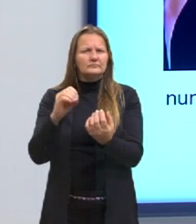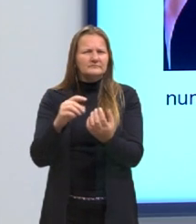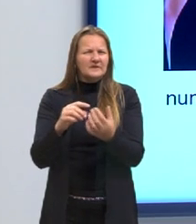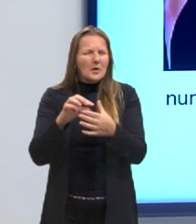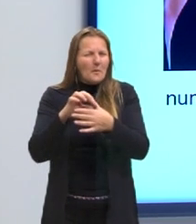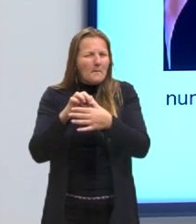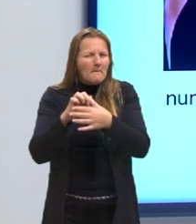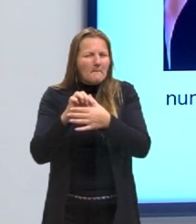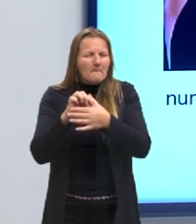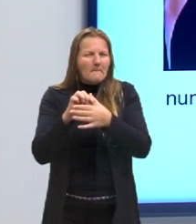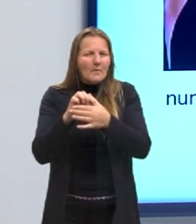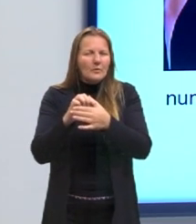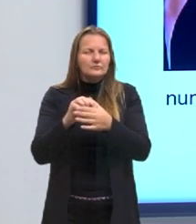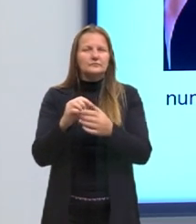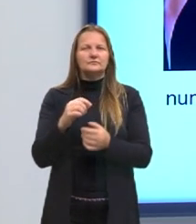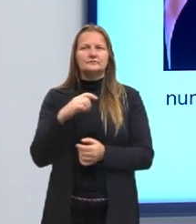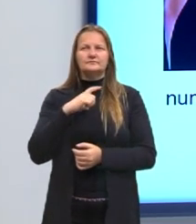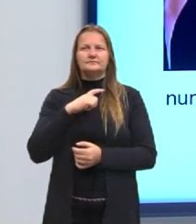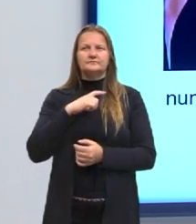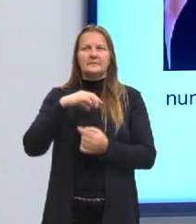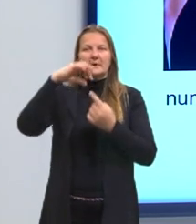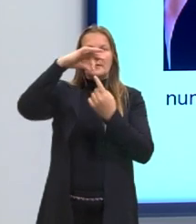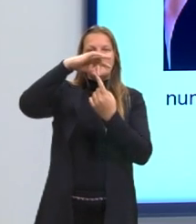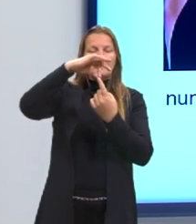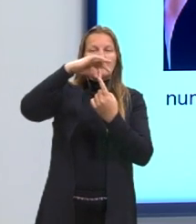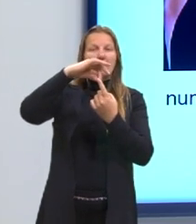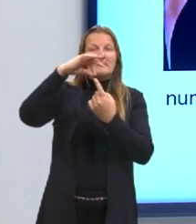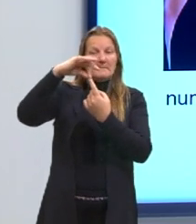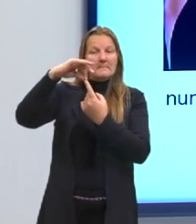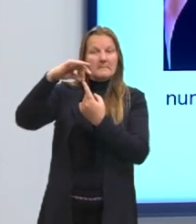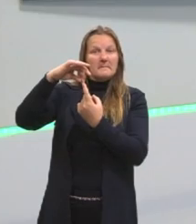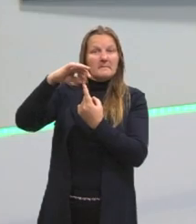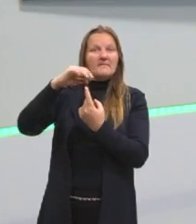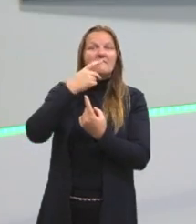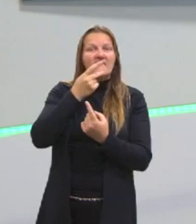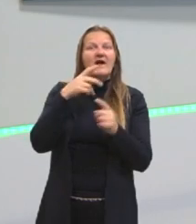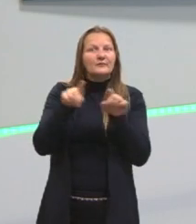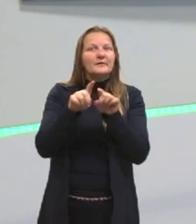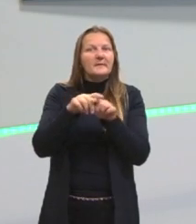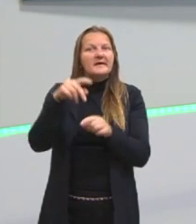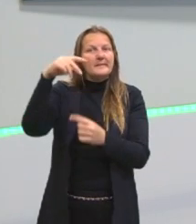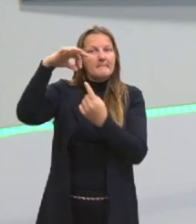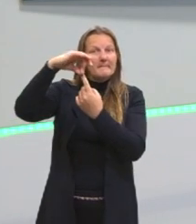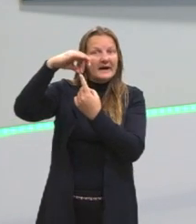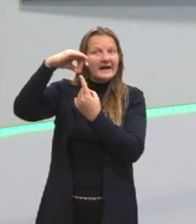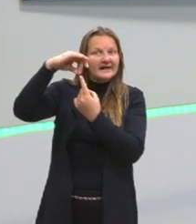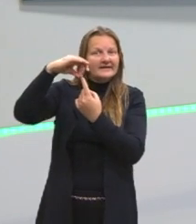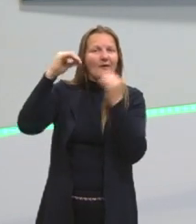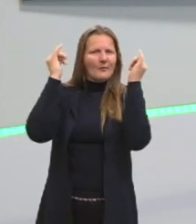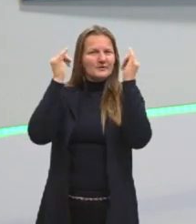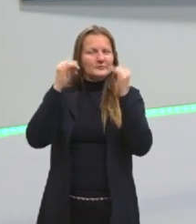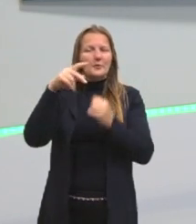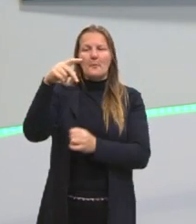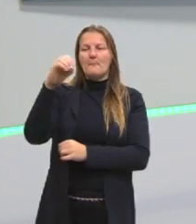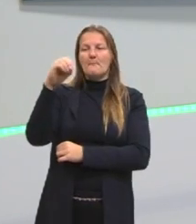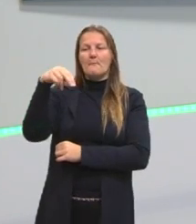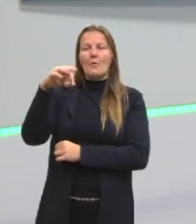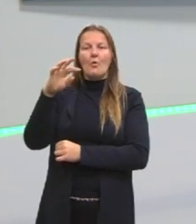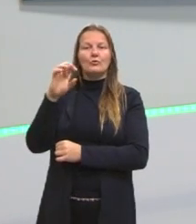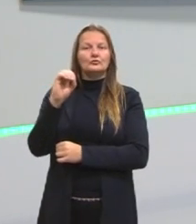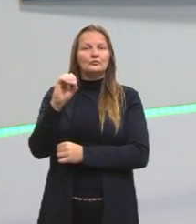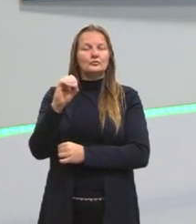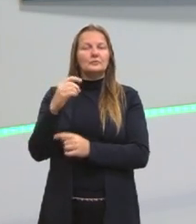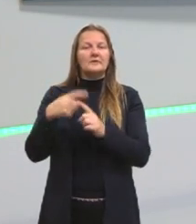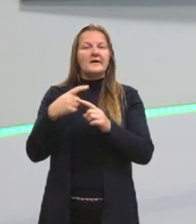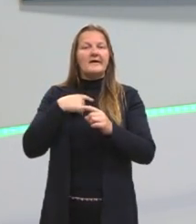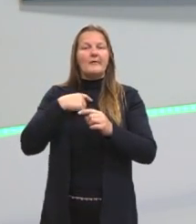ponto, que seria a parada de ônibus, tem a carne, que está ali, e ela está dizendo o seguinte, o motorista não parou